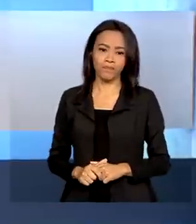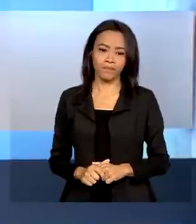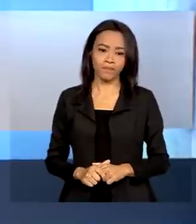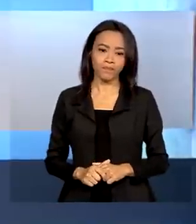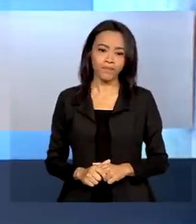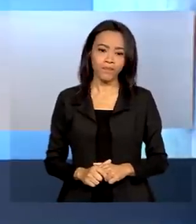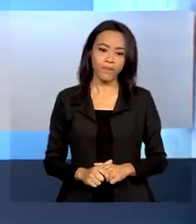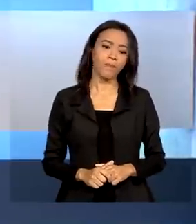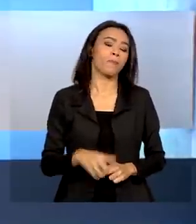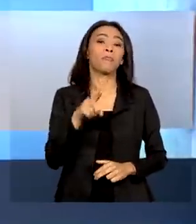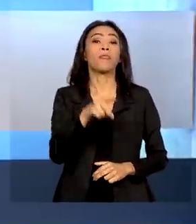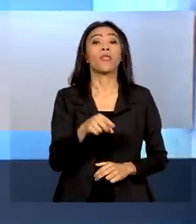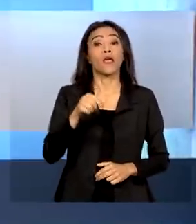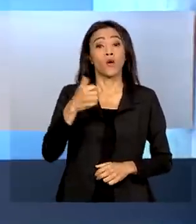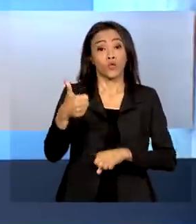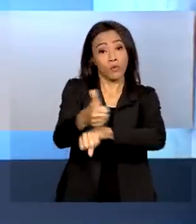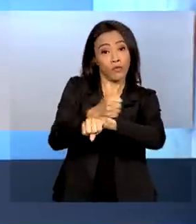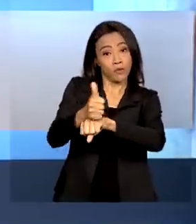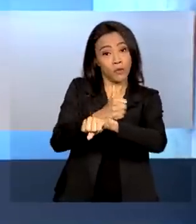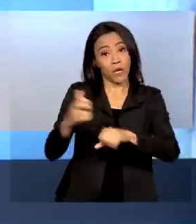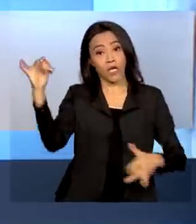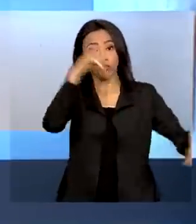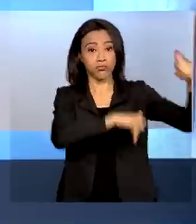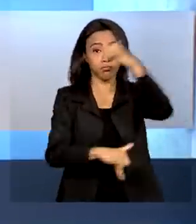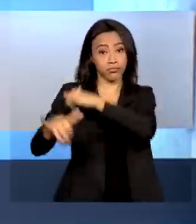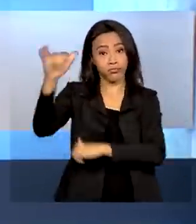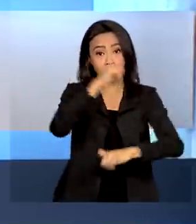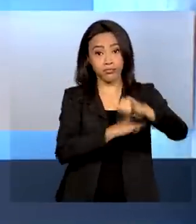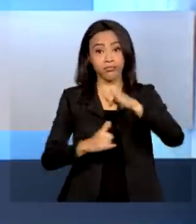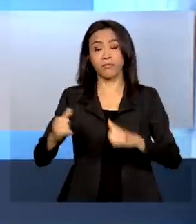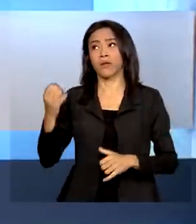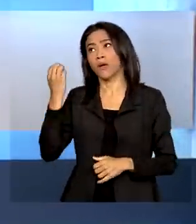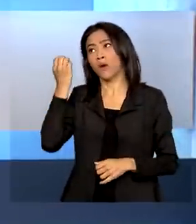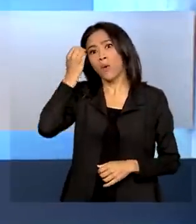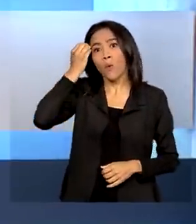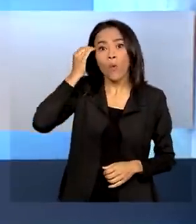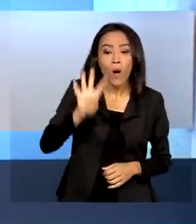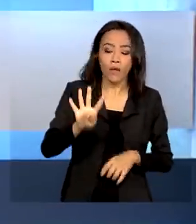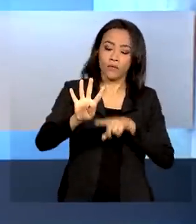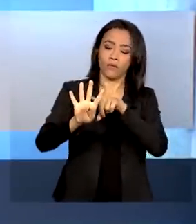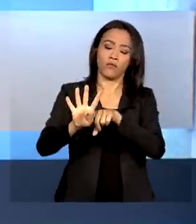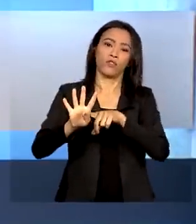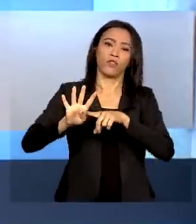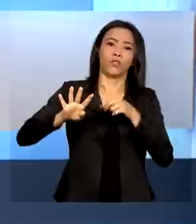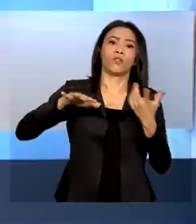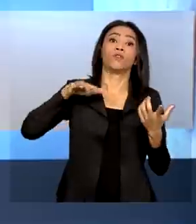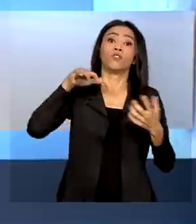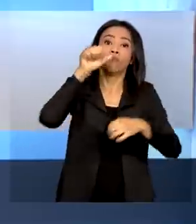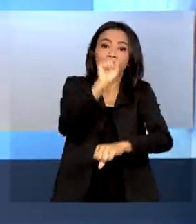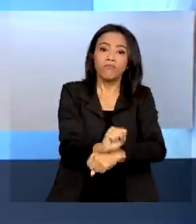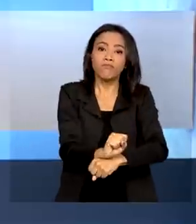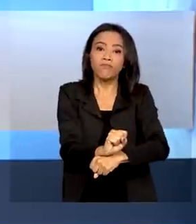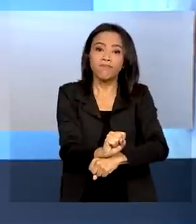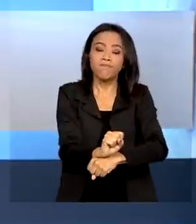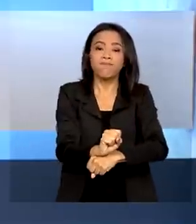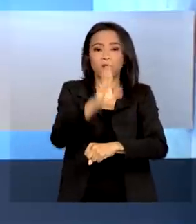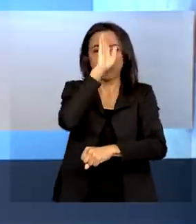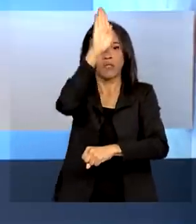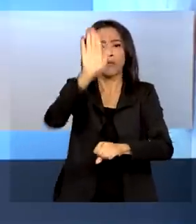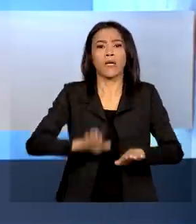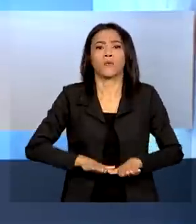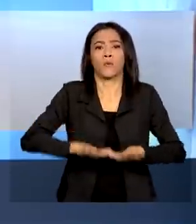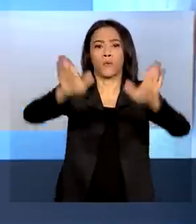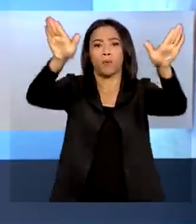Os aeronautas entraram no quarto dia de paralisação nos principais aeroportos do país. Mas as